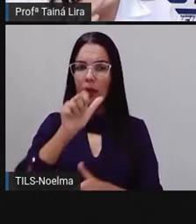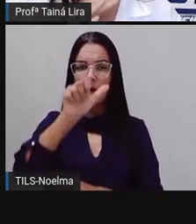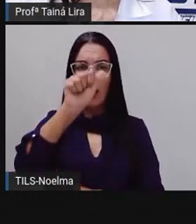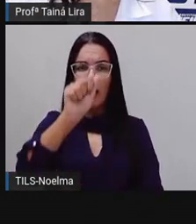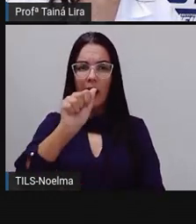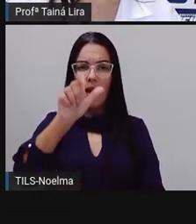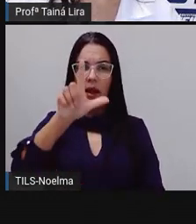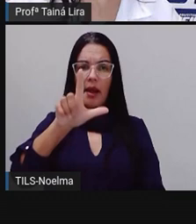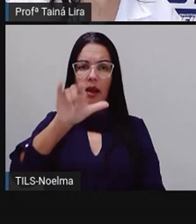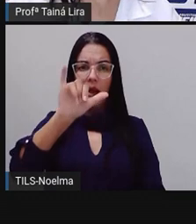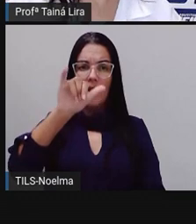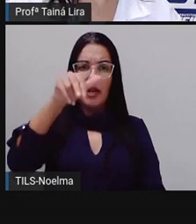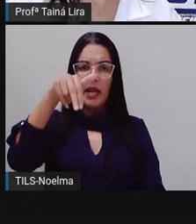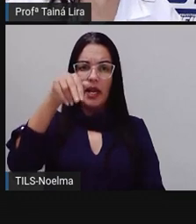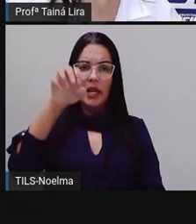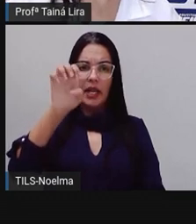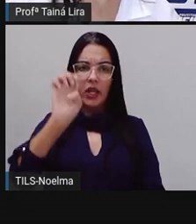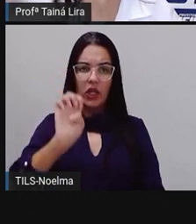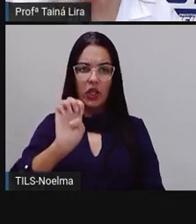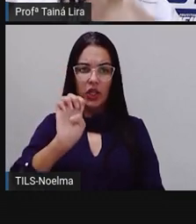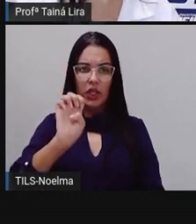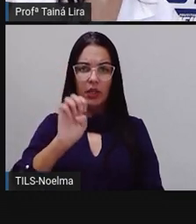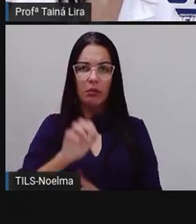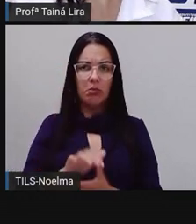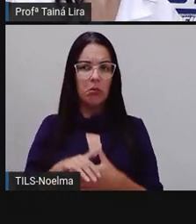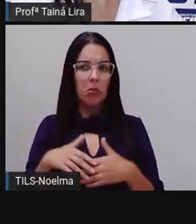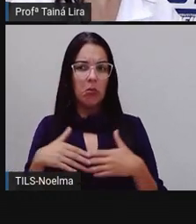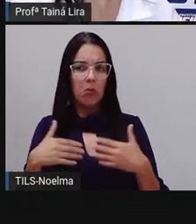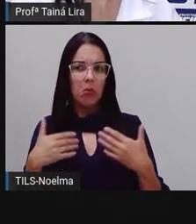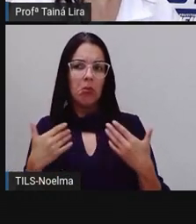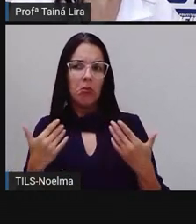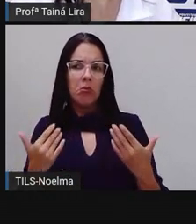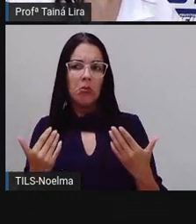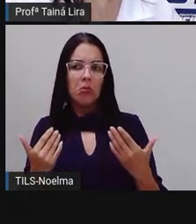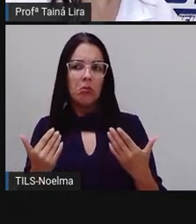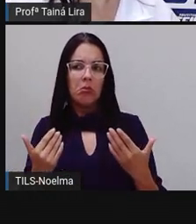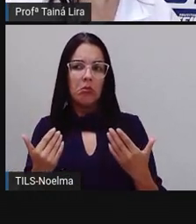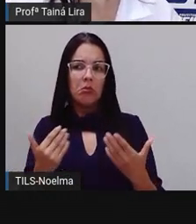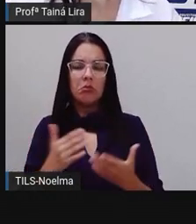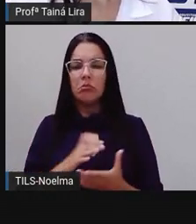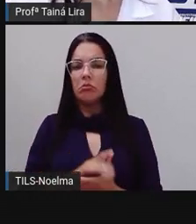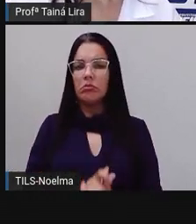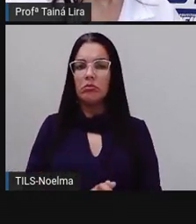Então, gente já pode escrever de minúscula se ela não vier no início da frase, tá?